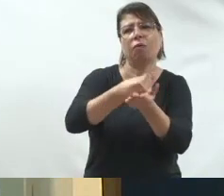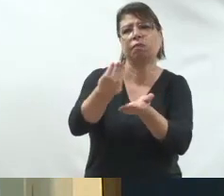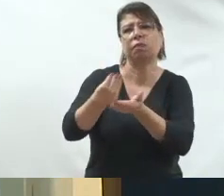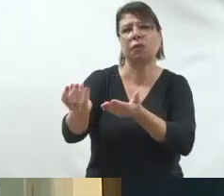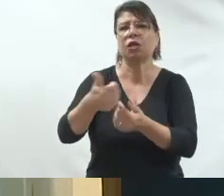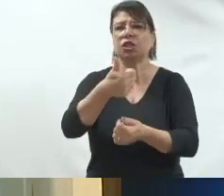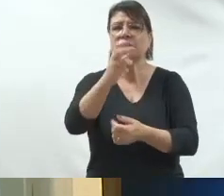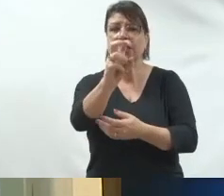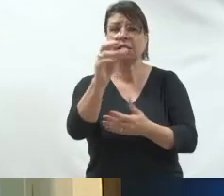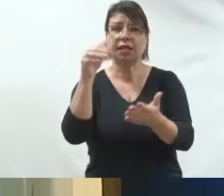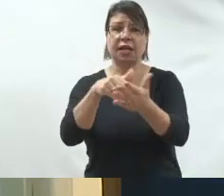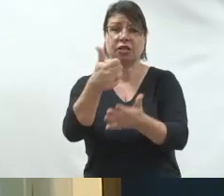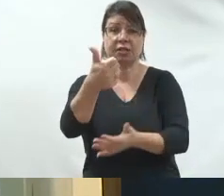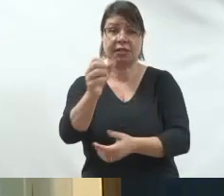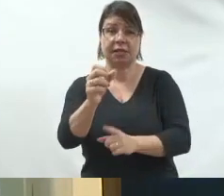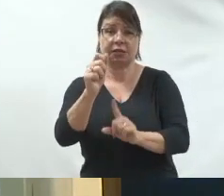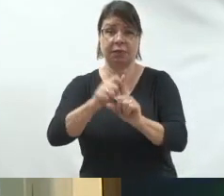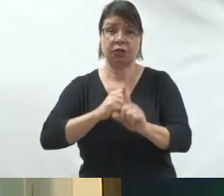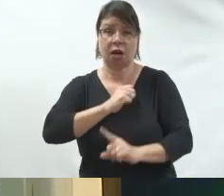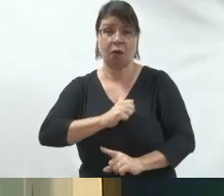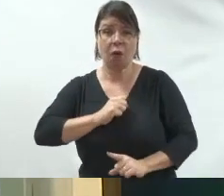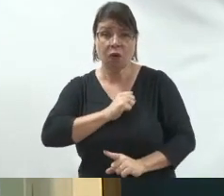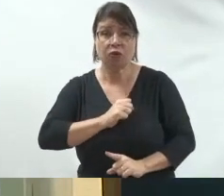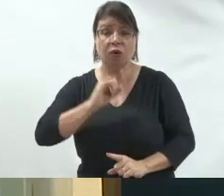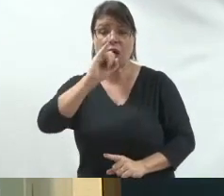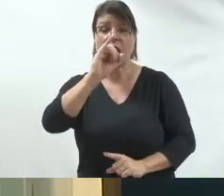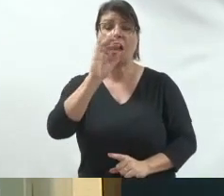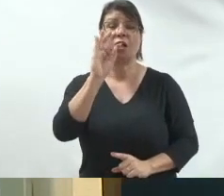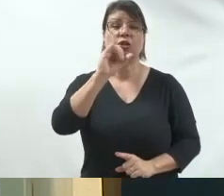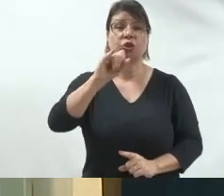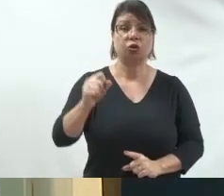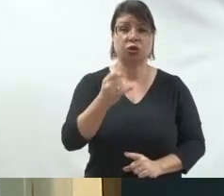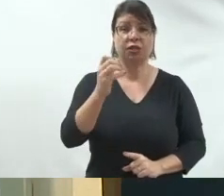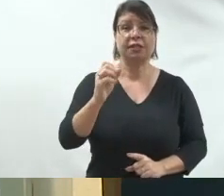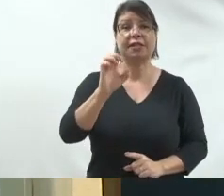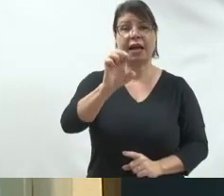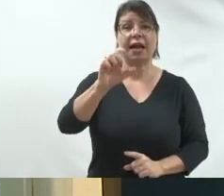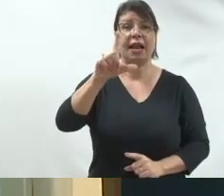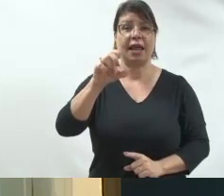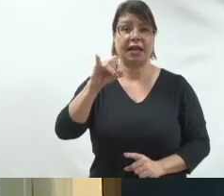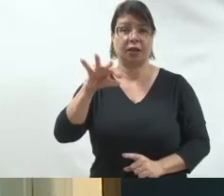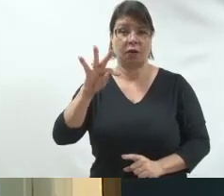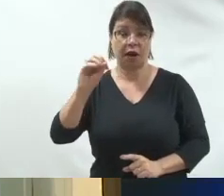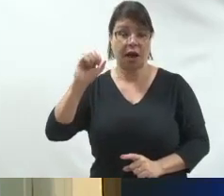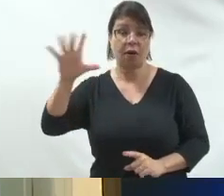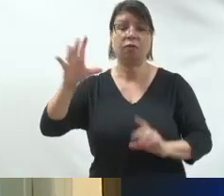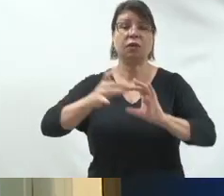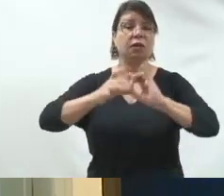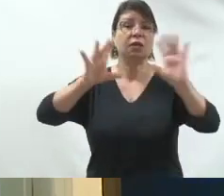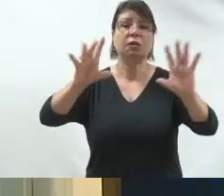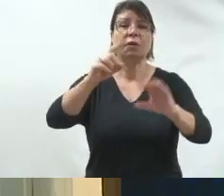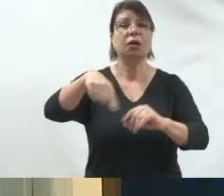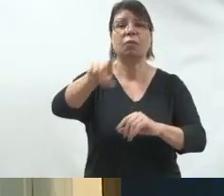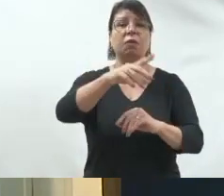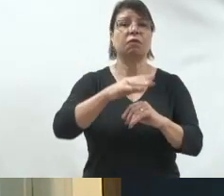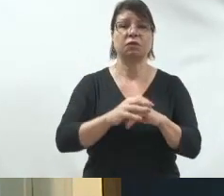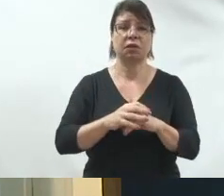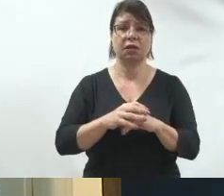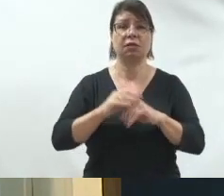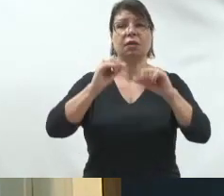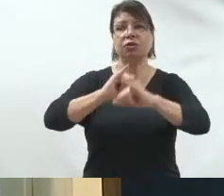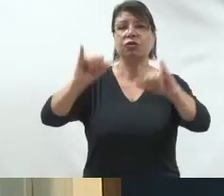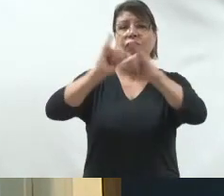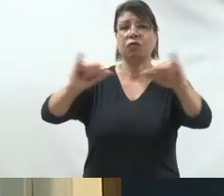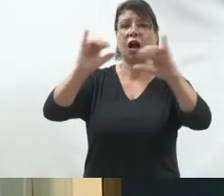para o dia 16 de agosto, a justiça eleitoral liberou o seu CNPJ, abriu sua conta, e você querer que, no dia 17, toda a sua campanha eleitoral